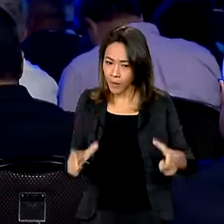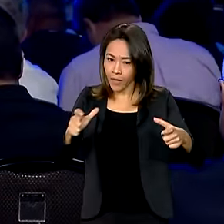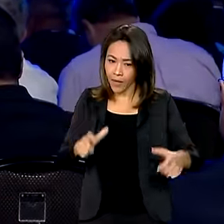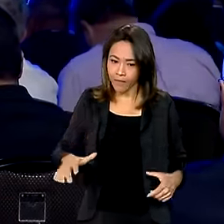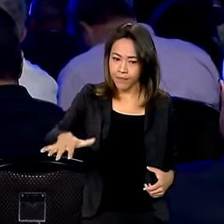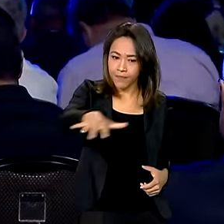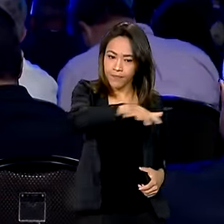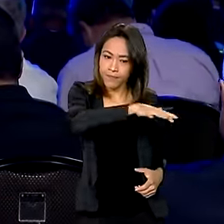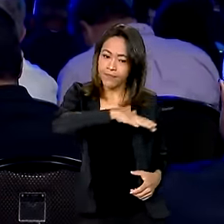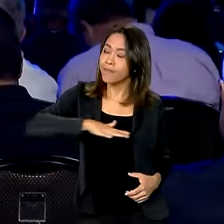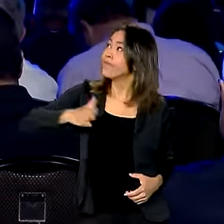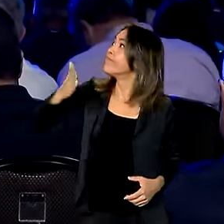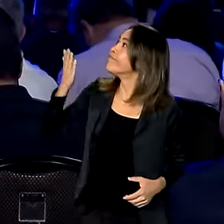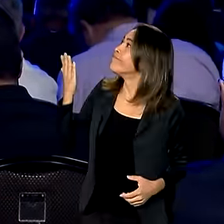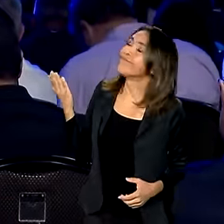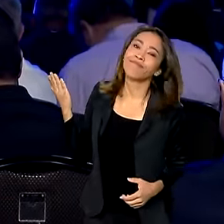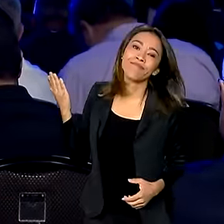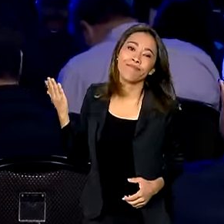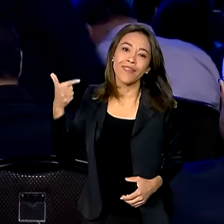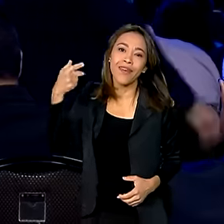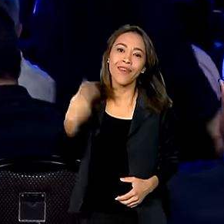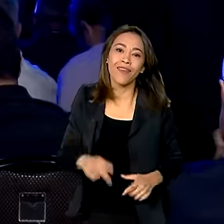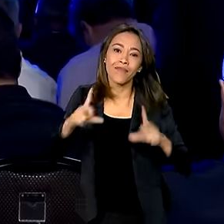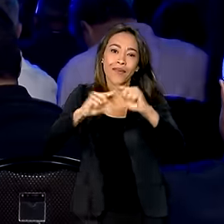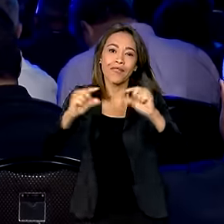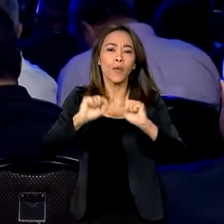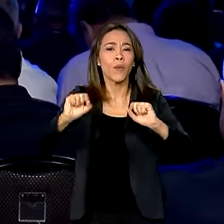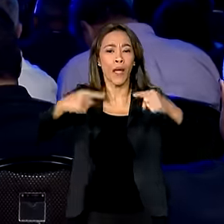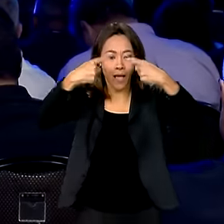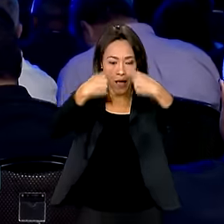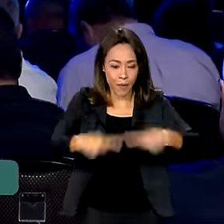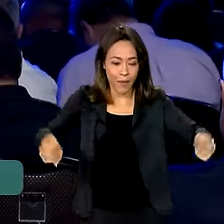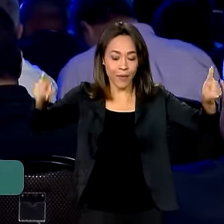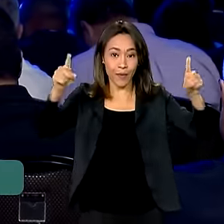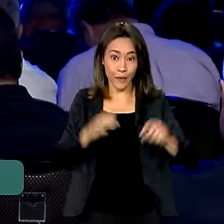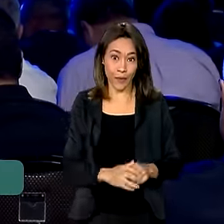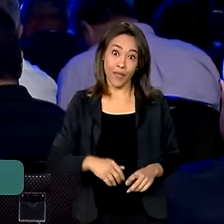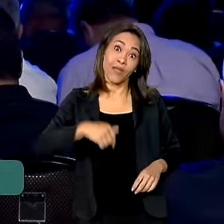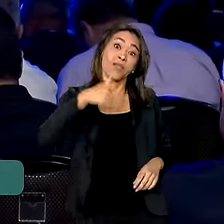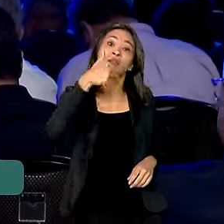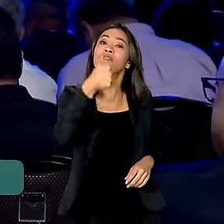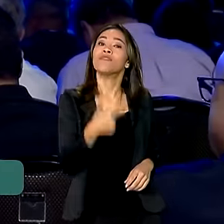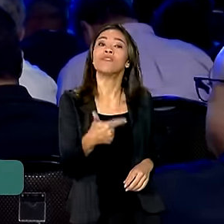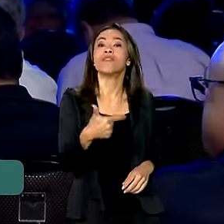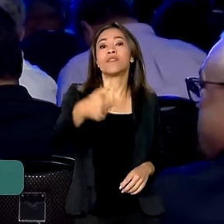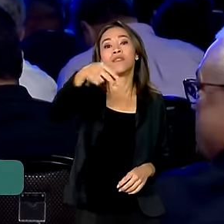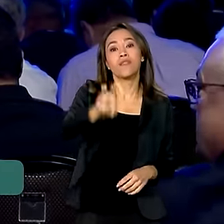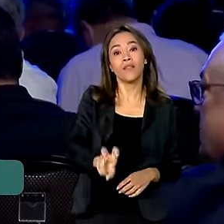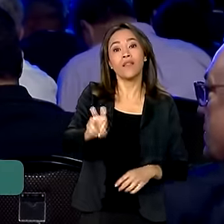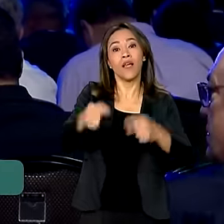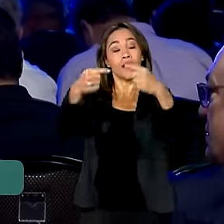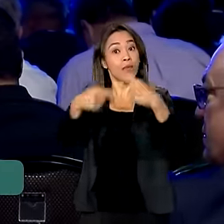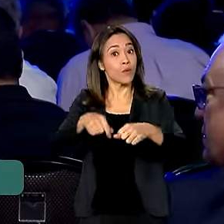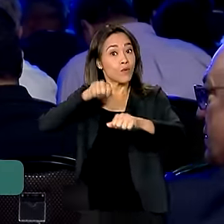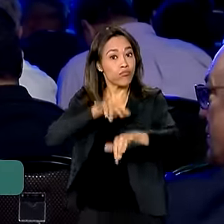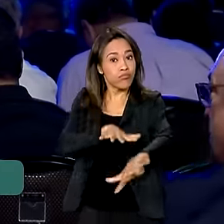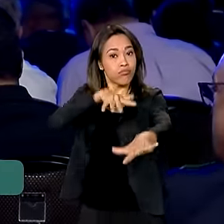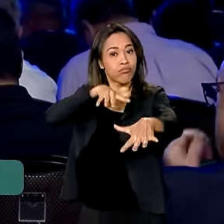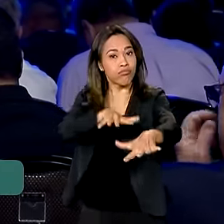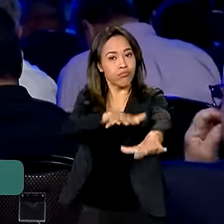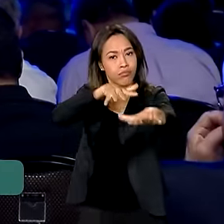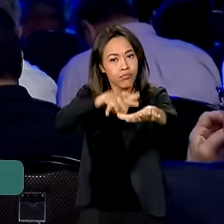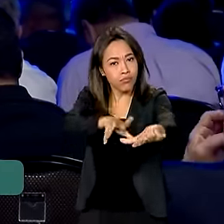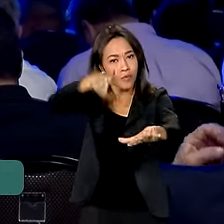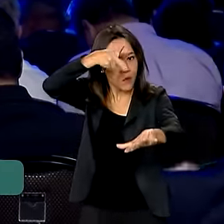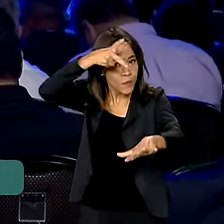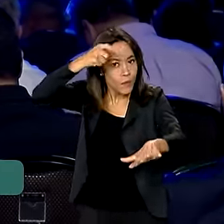Centro Internacional de Convenções do Brasil, da abertura da Vigé, quinta edição da Marcha à Brasília em defesa dos municípios, que